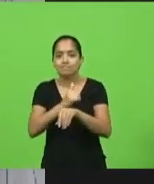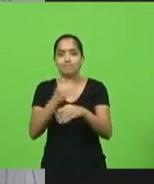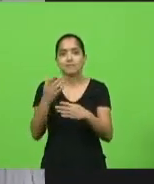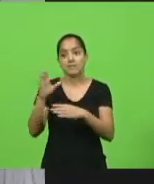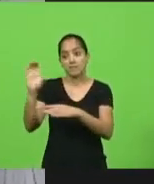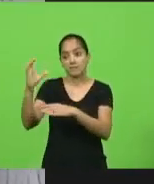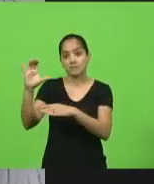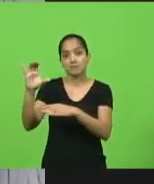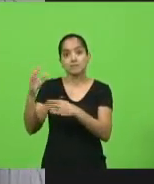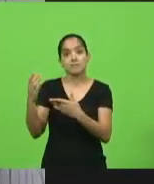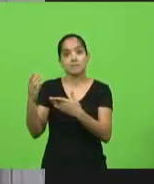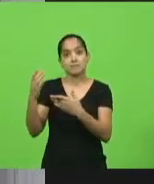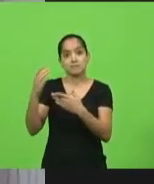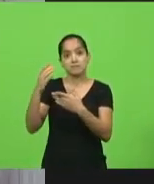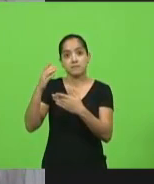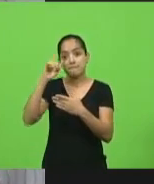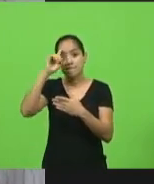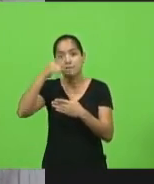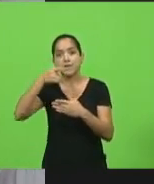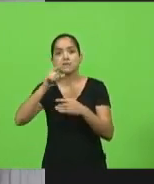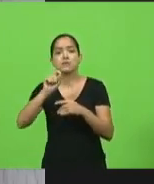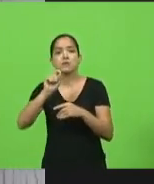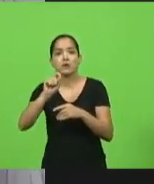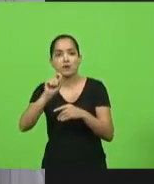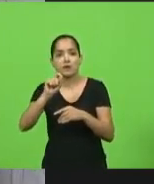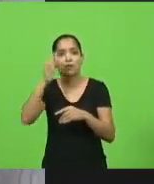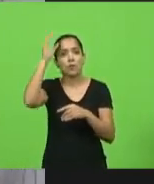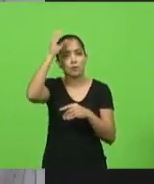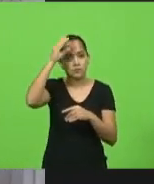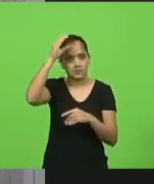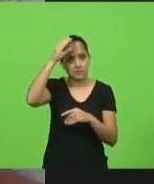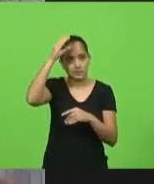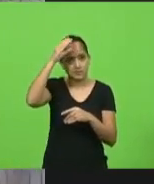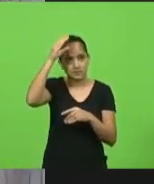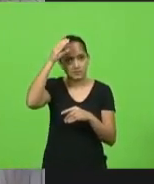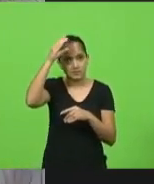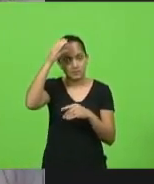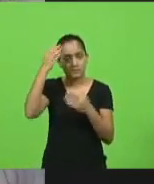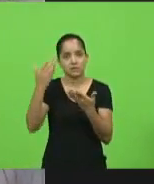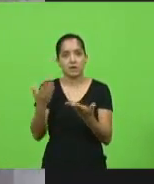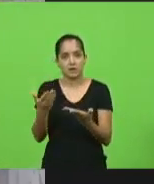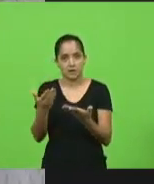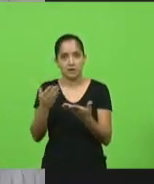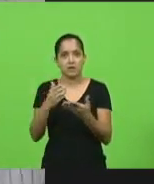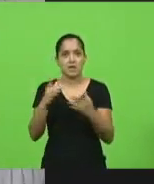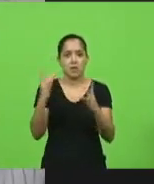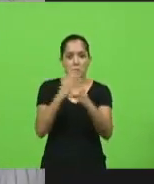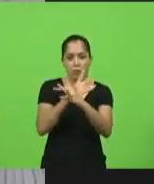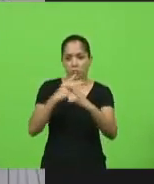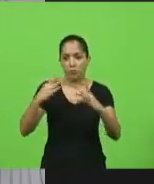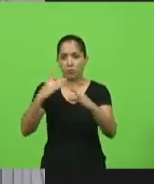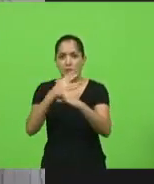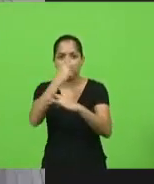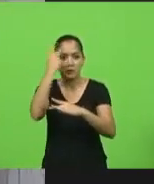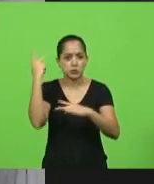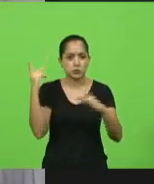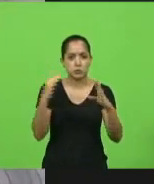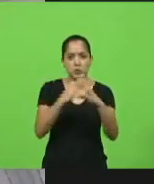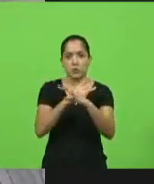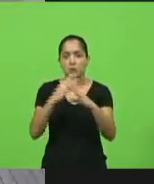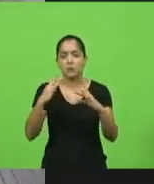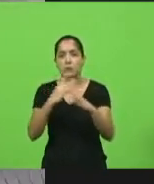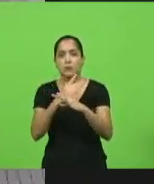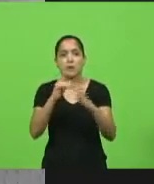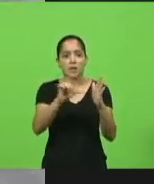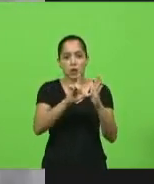manda fazer. Vamos tentar nos conscientizar de nós não fazermos aglomerações, de nós não temos pessoa na